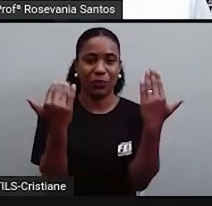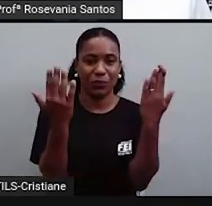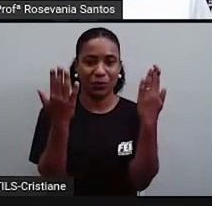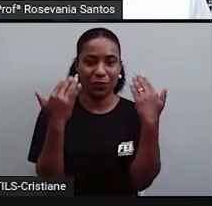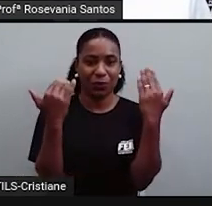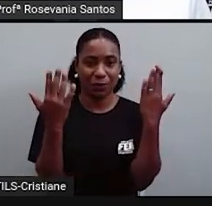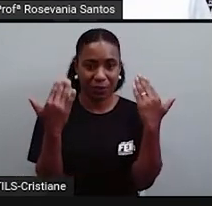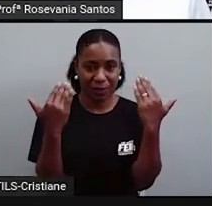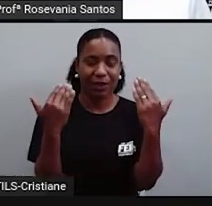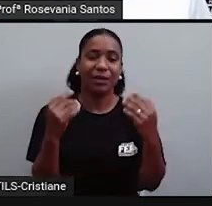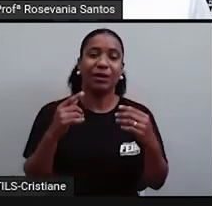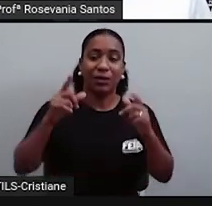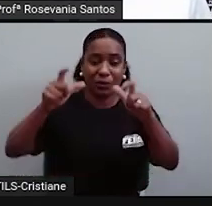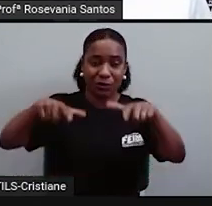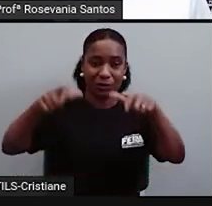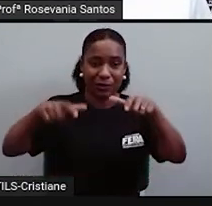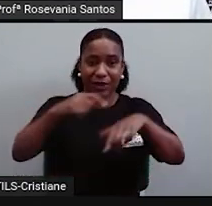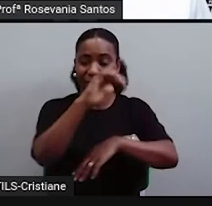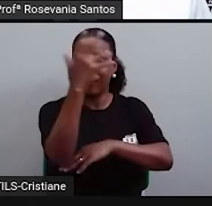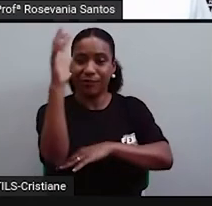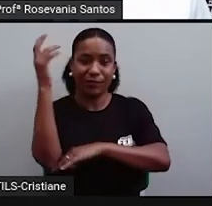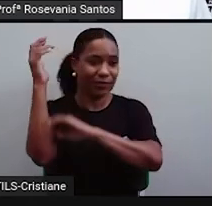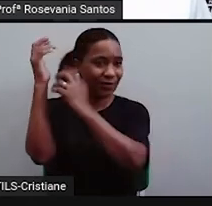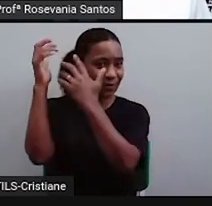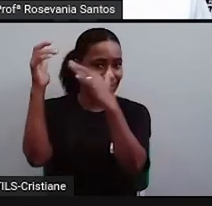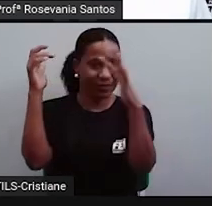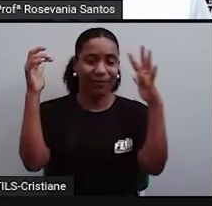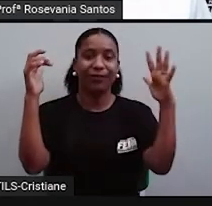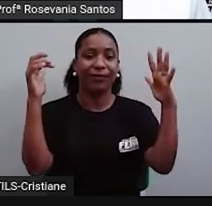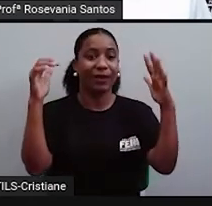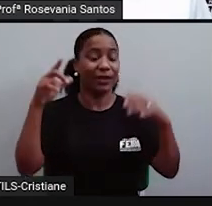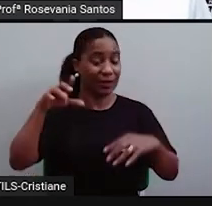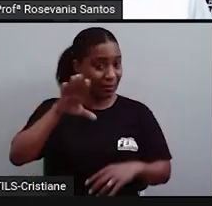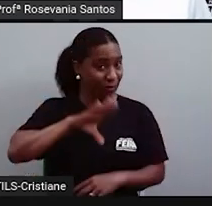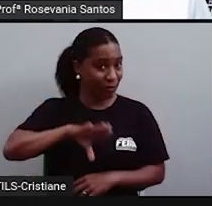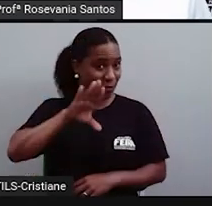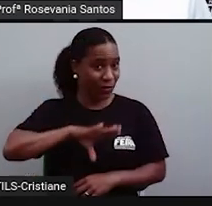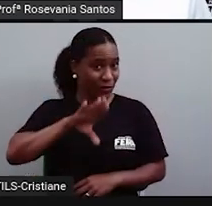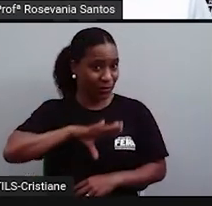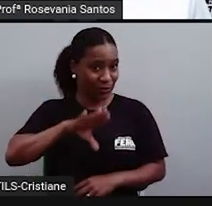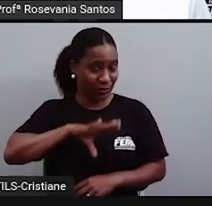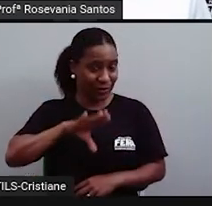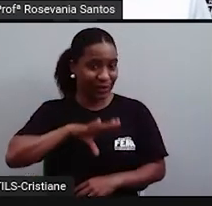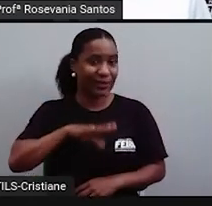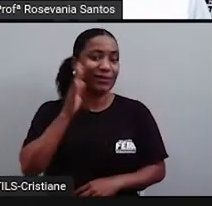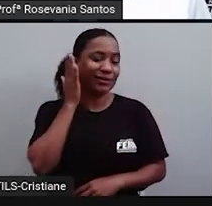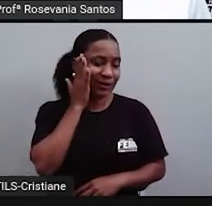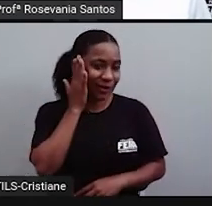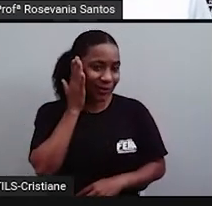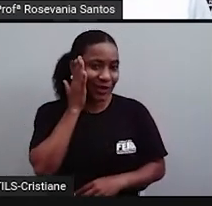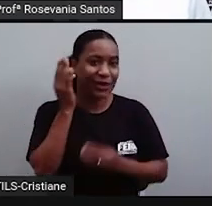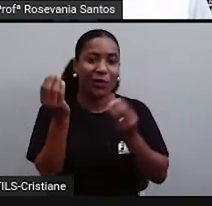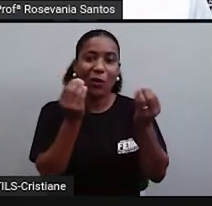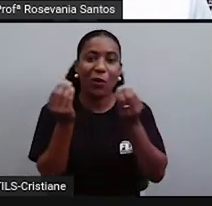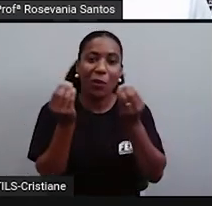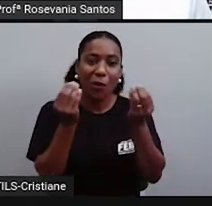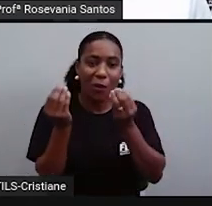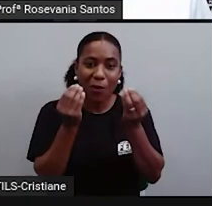ele se plantou na zona da mata. Era uma habilidade portuguesa. Ele já sabia, já lhe dava no estilo de cultivo.